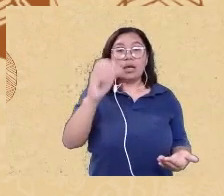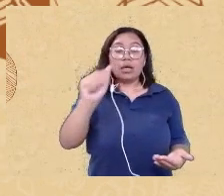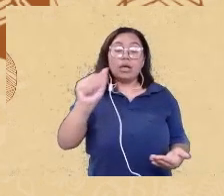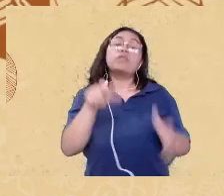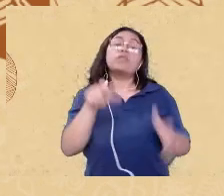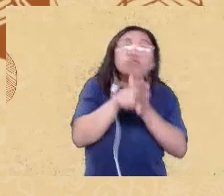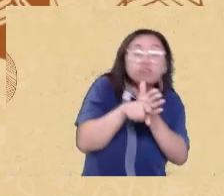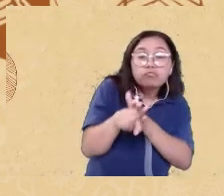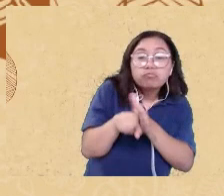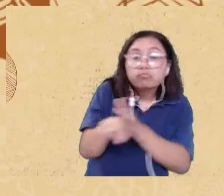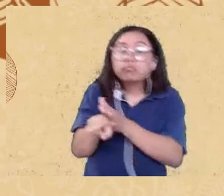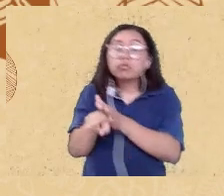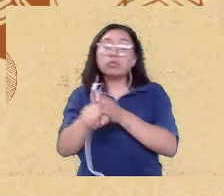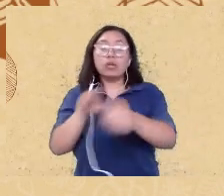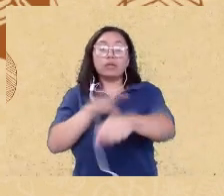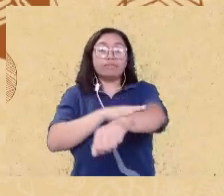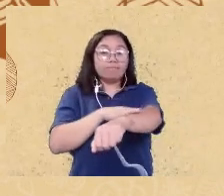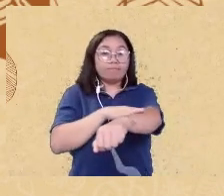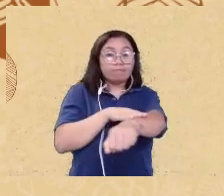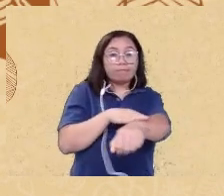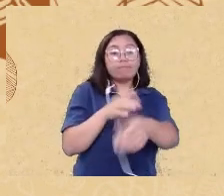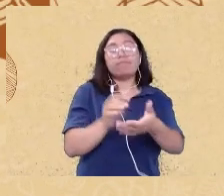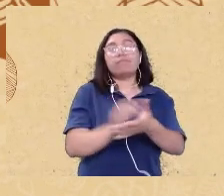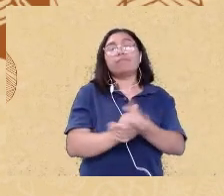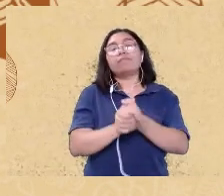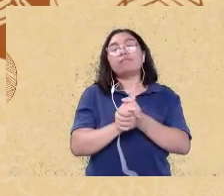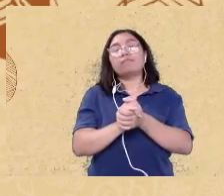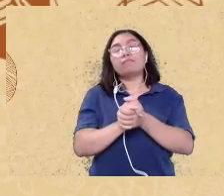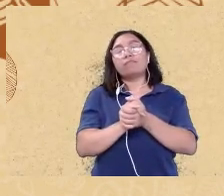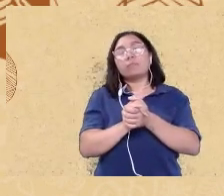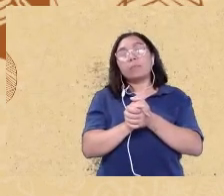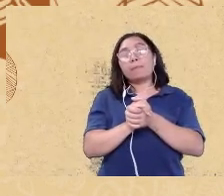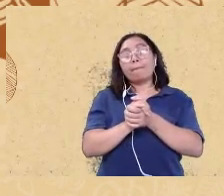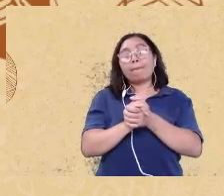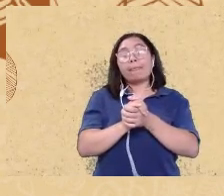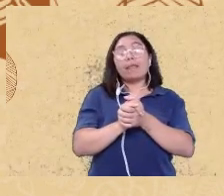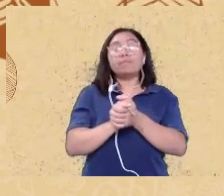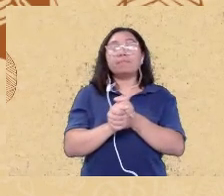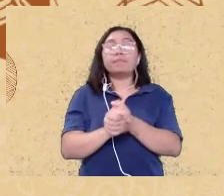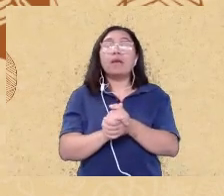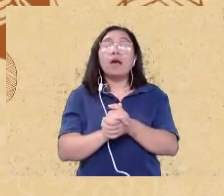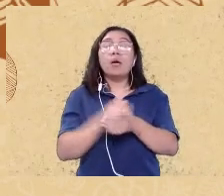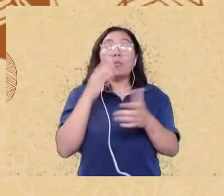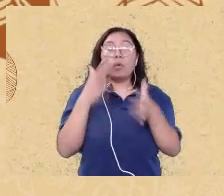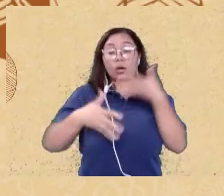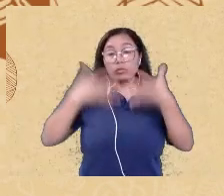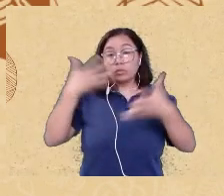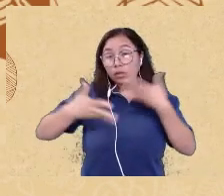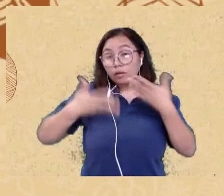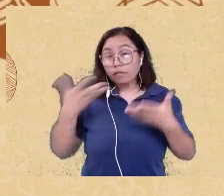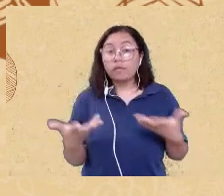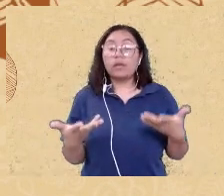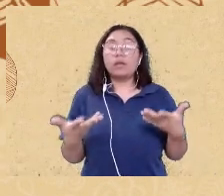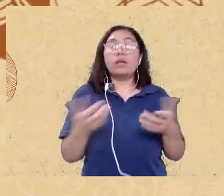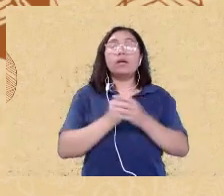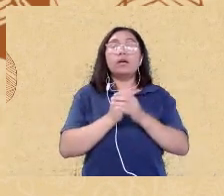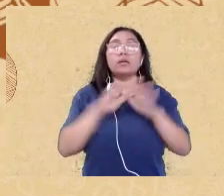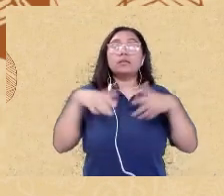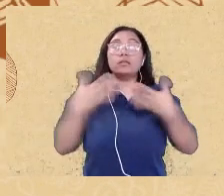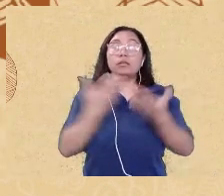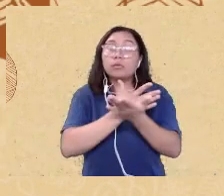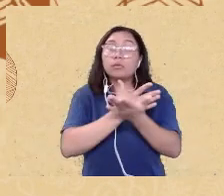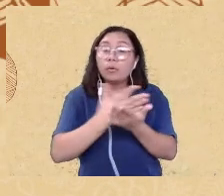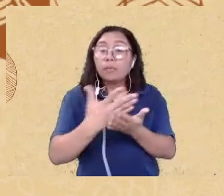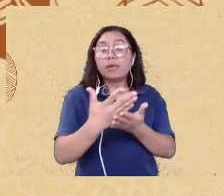em função dessa fala que veio a convite da comissão de direitos humanos inicialmente o